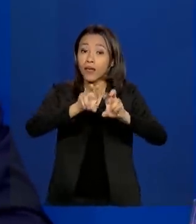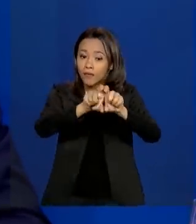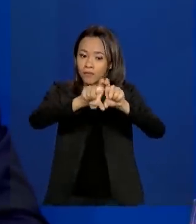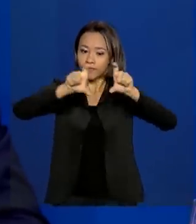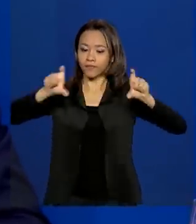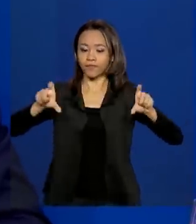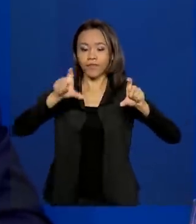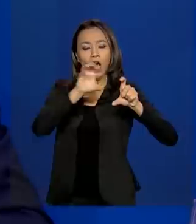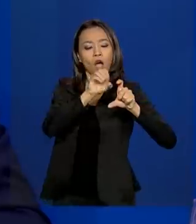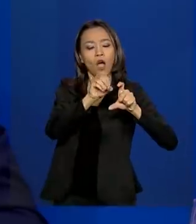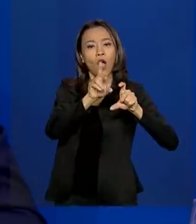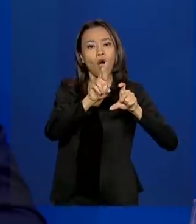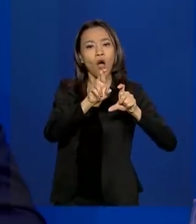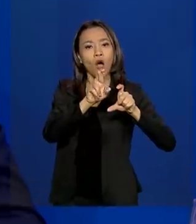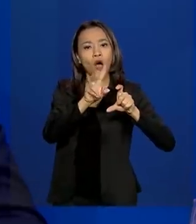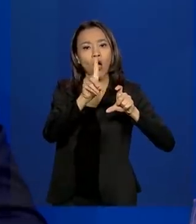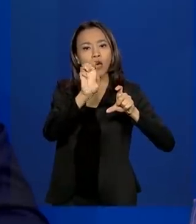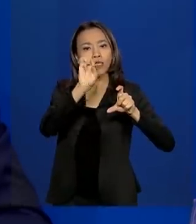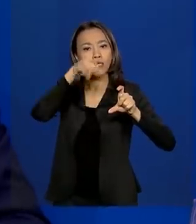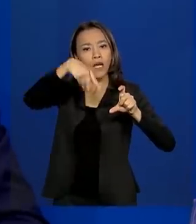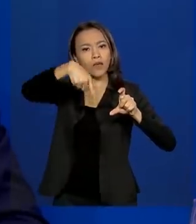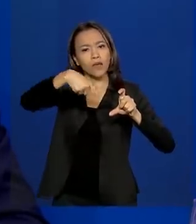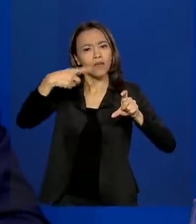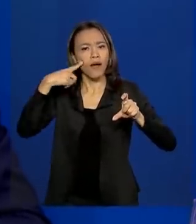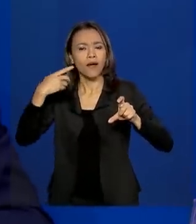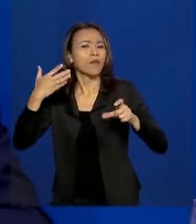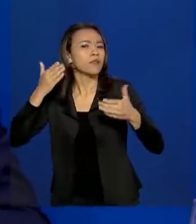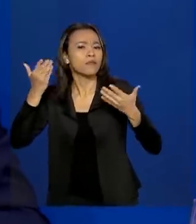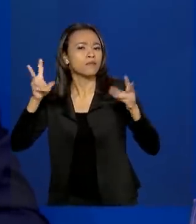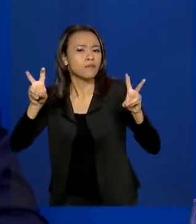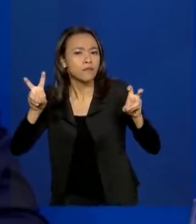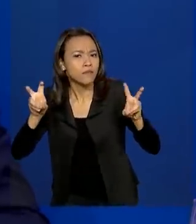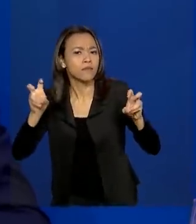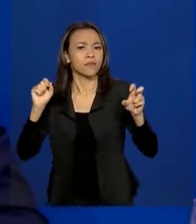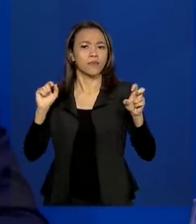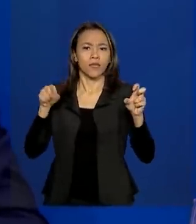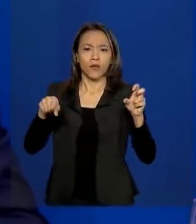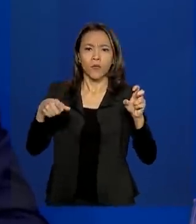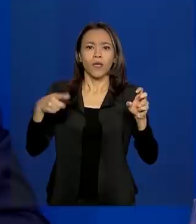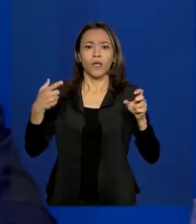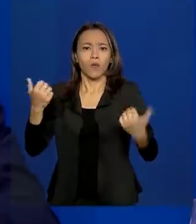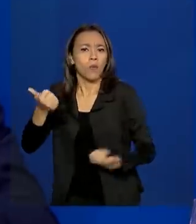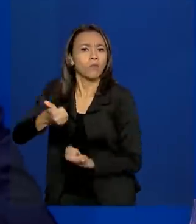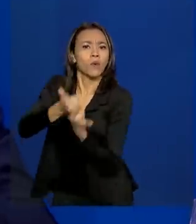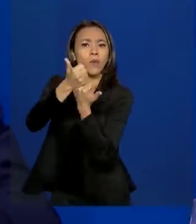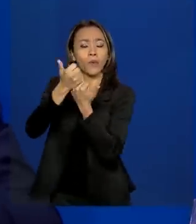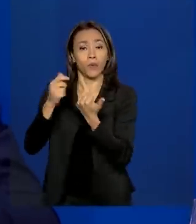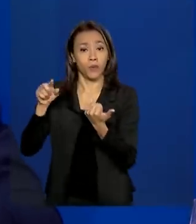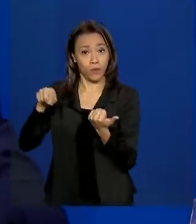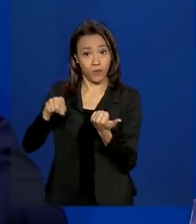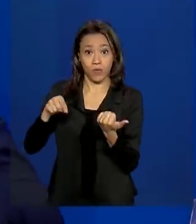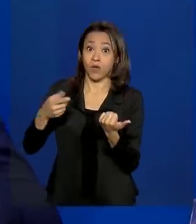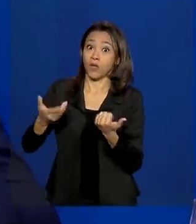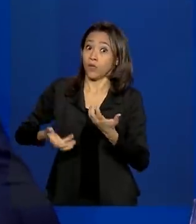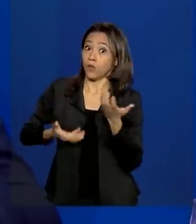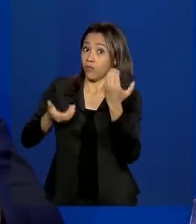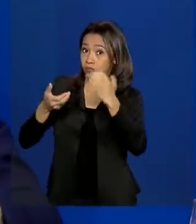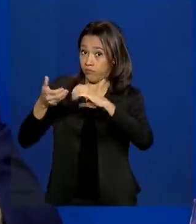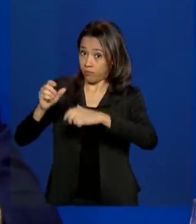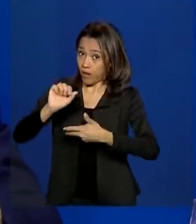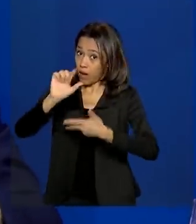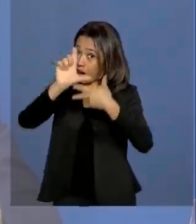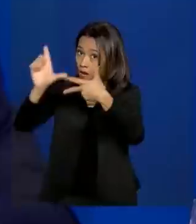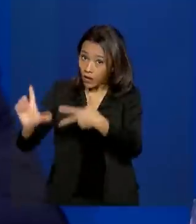a vertente que vai tratar da regulação, que vai tratar do suporte legislativo para que a gente atue no ambiente